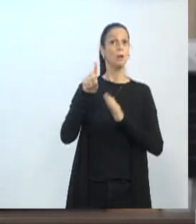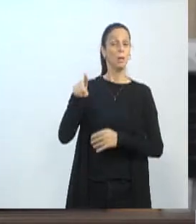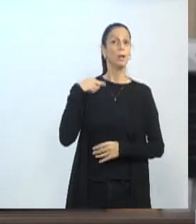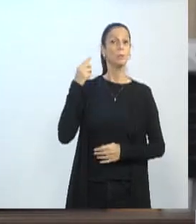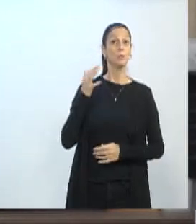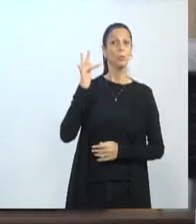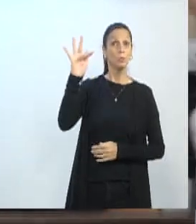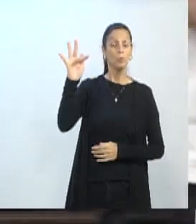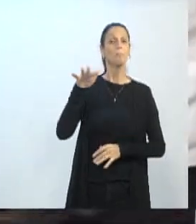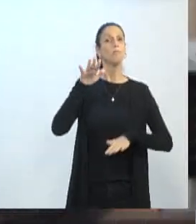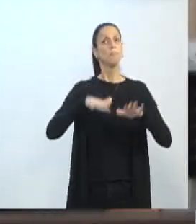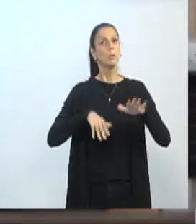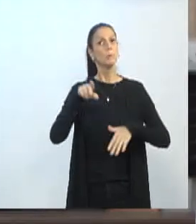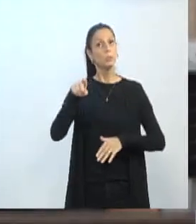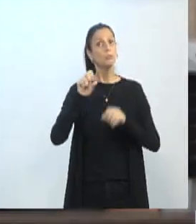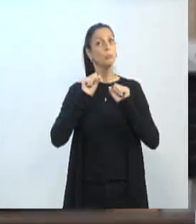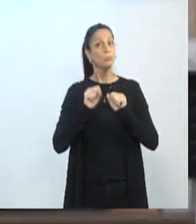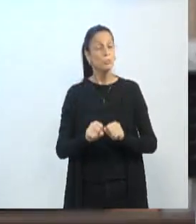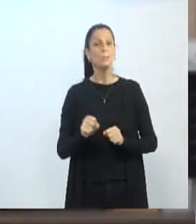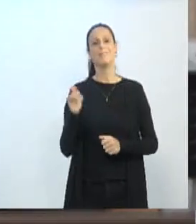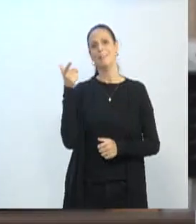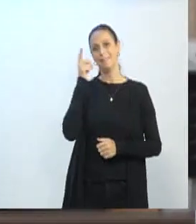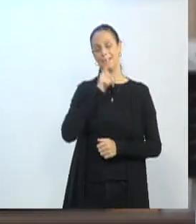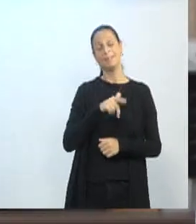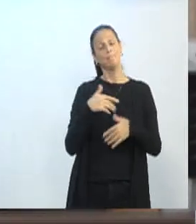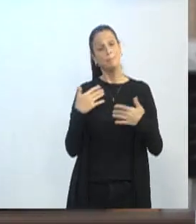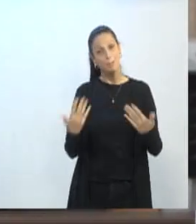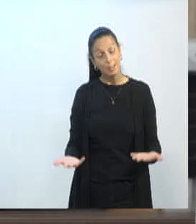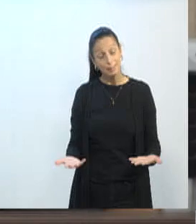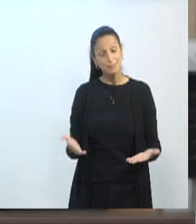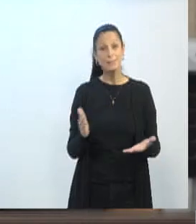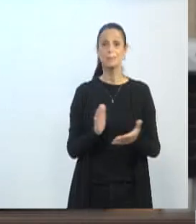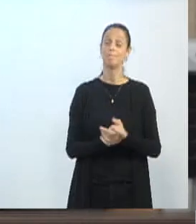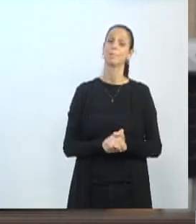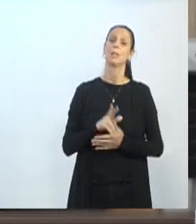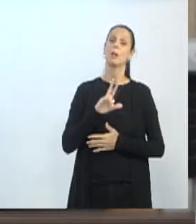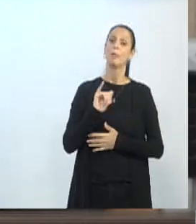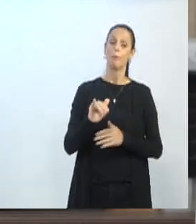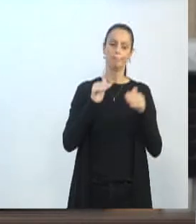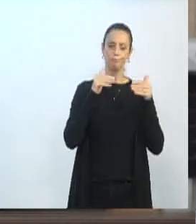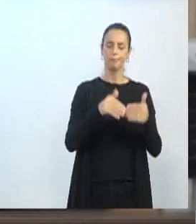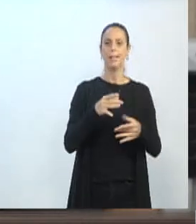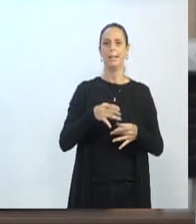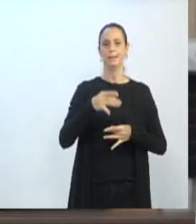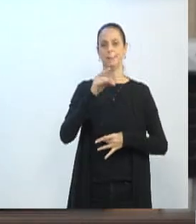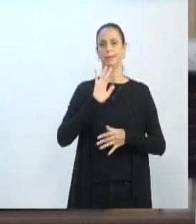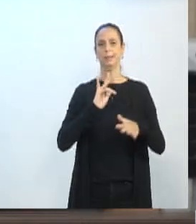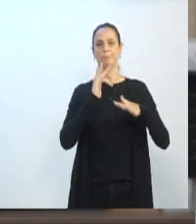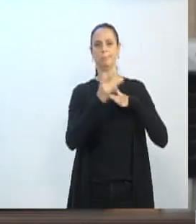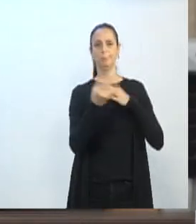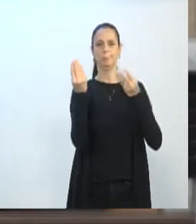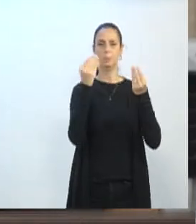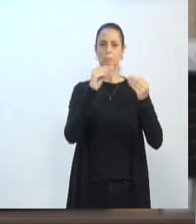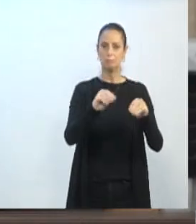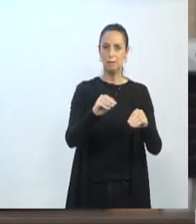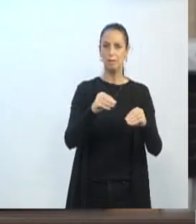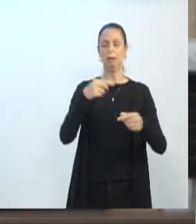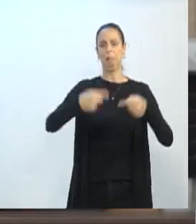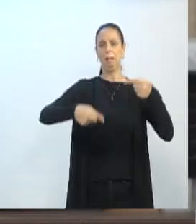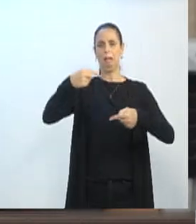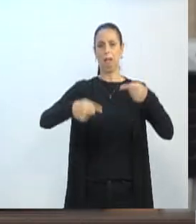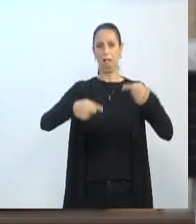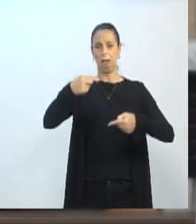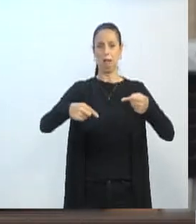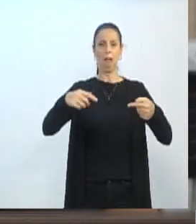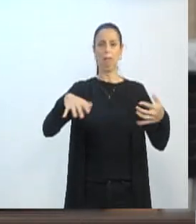fazer a diferença também. Não vou nem entrar no detalhe dessa questão que está aí nas redes sociais, da discussão. do calor dos